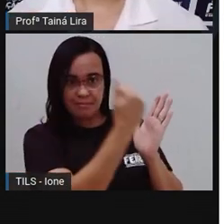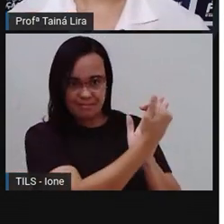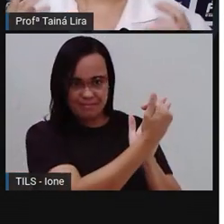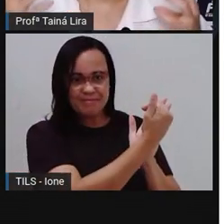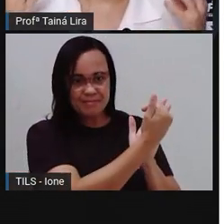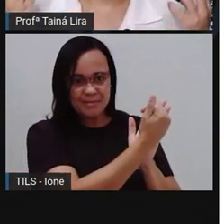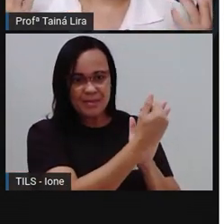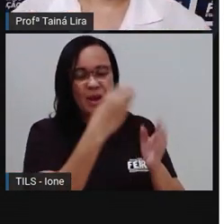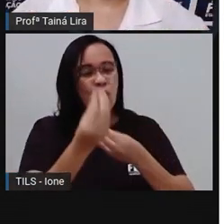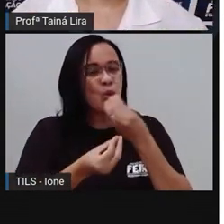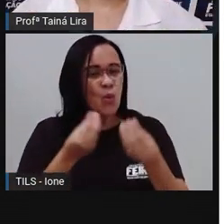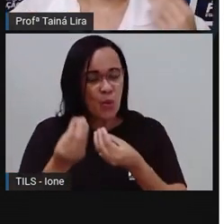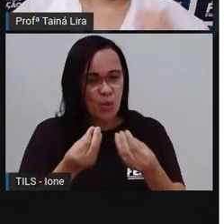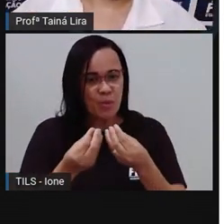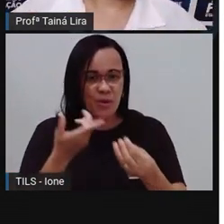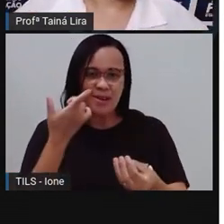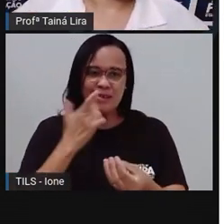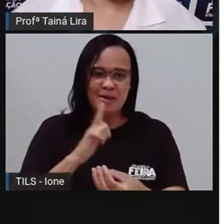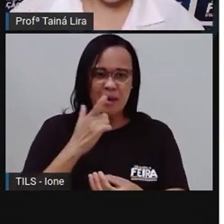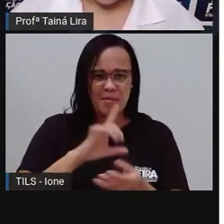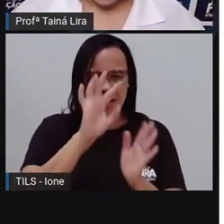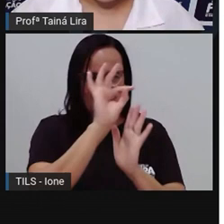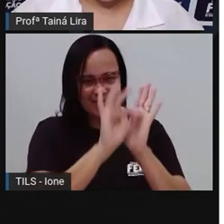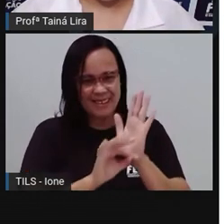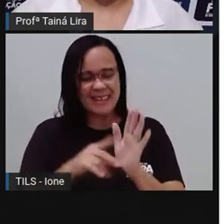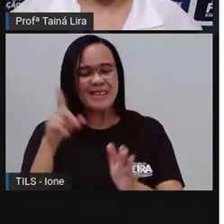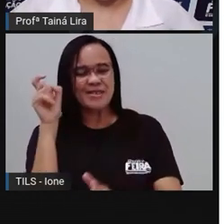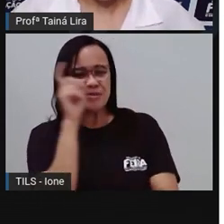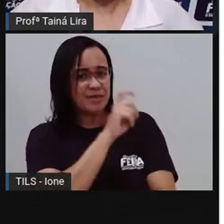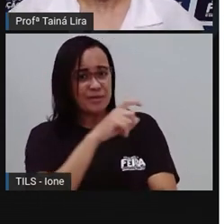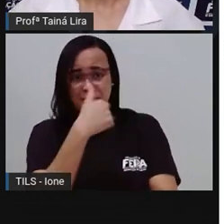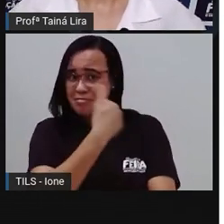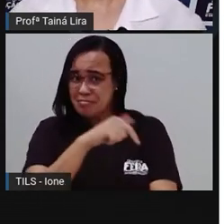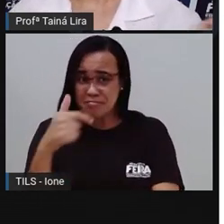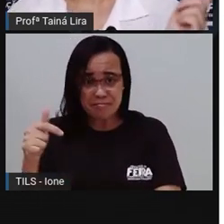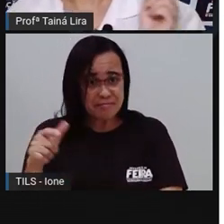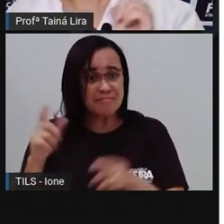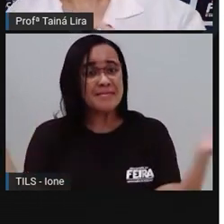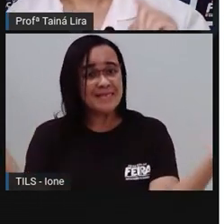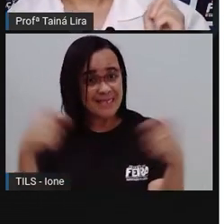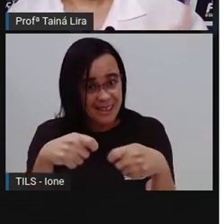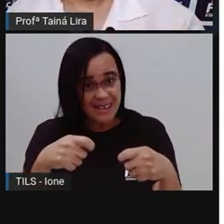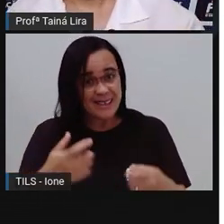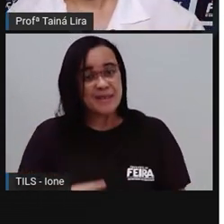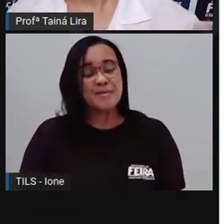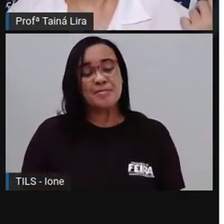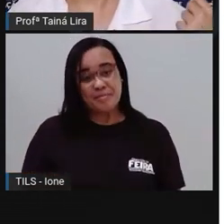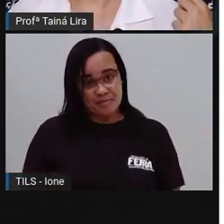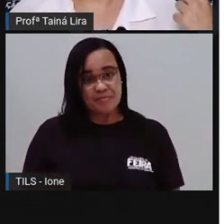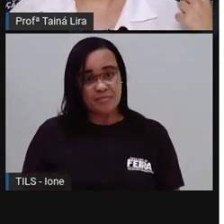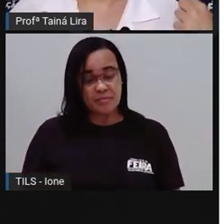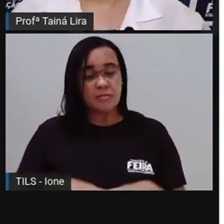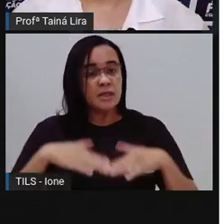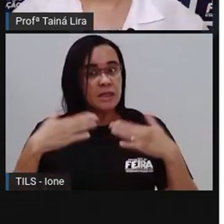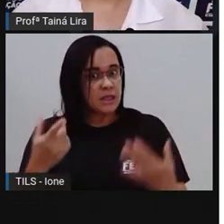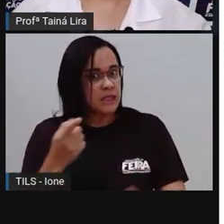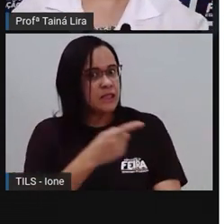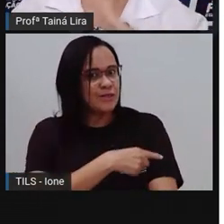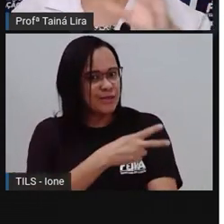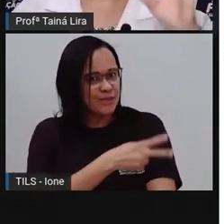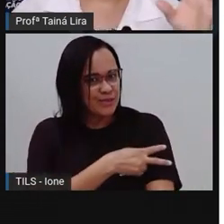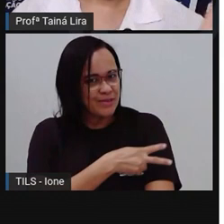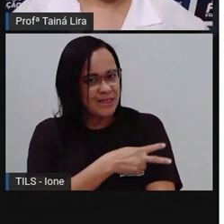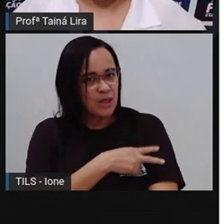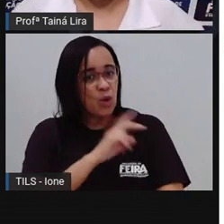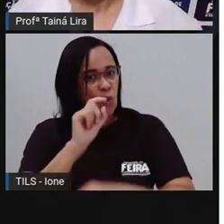você consegue fazer aí o seu texto sem muita dificuldade, tá? O que não quer dizer, viu, segundo ano, porque voltando, é